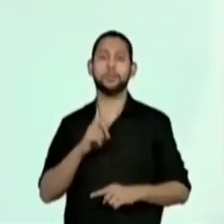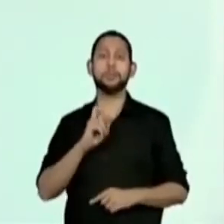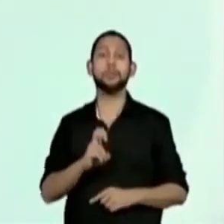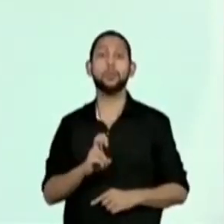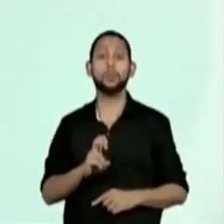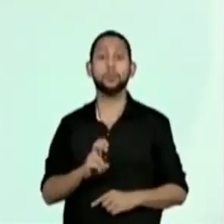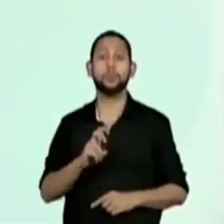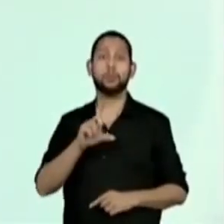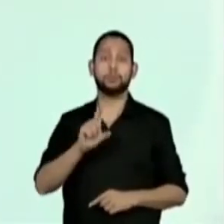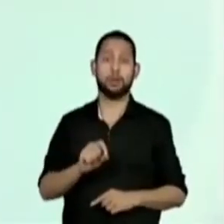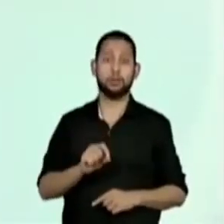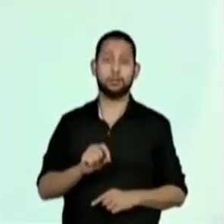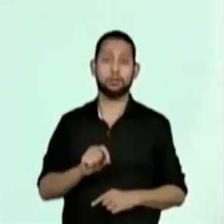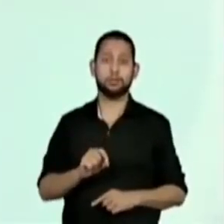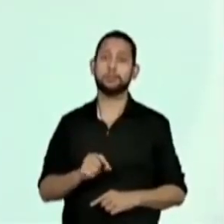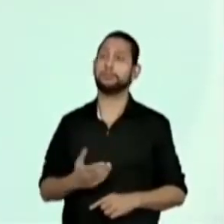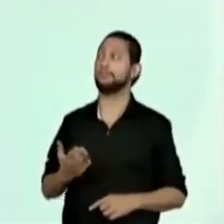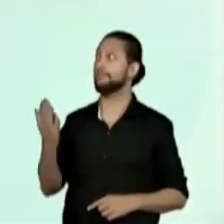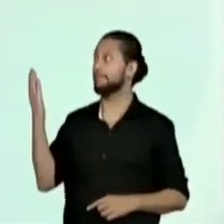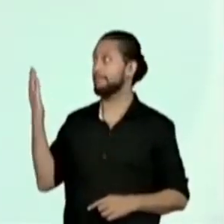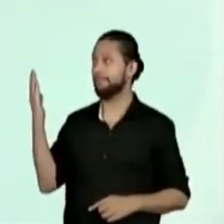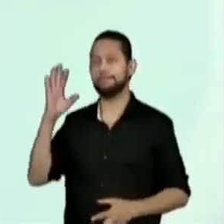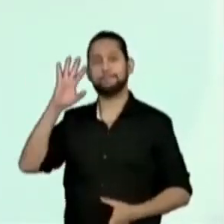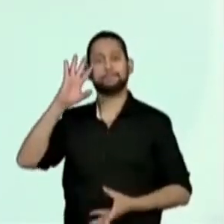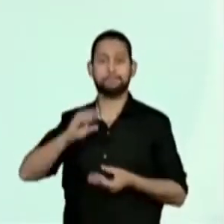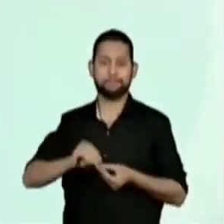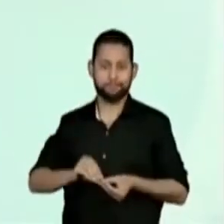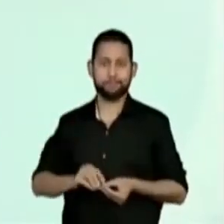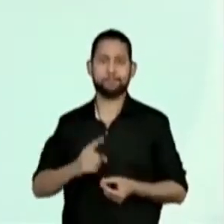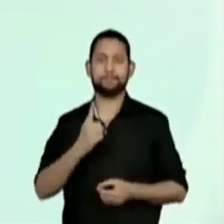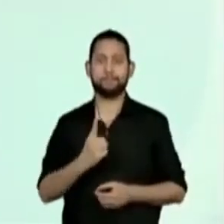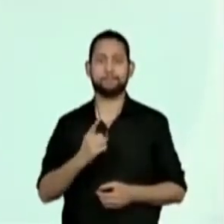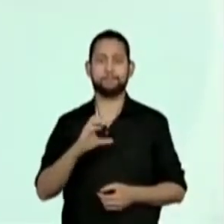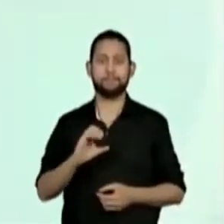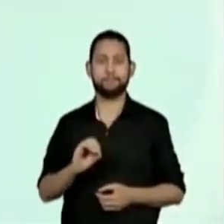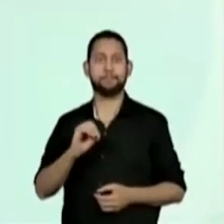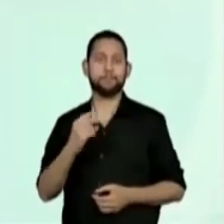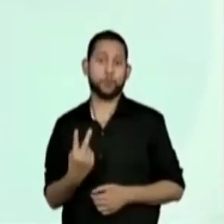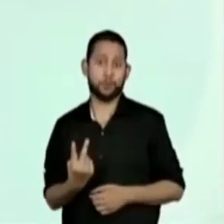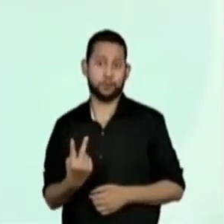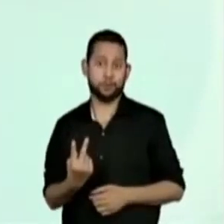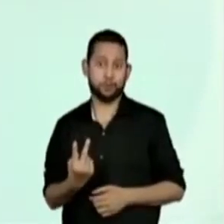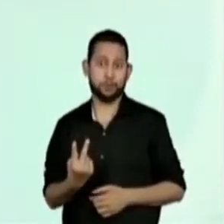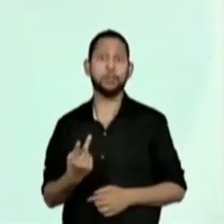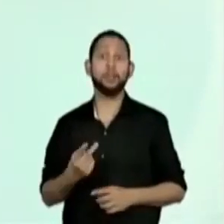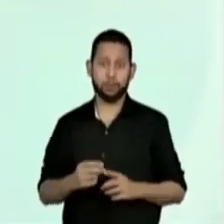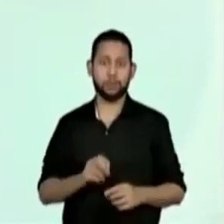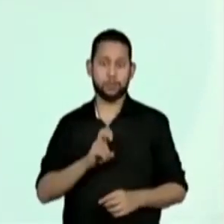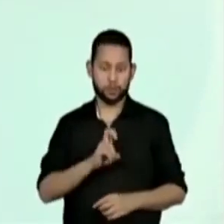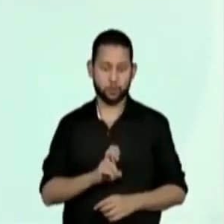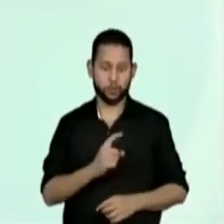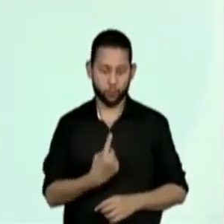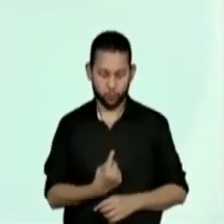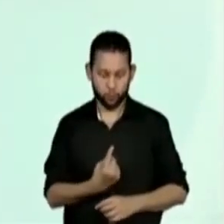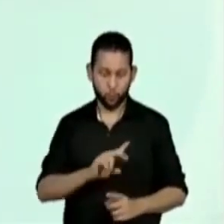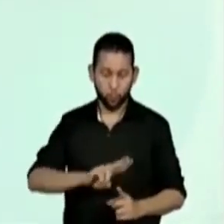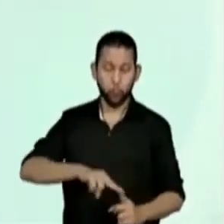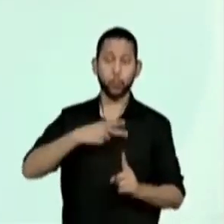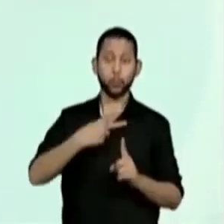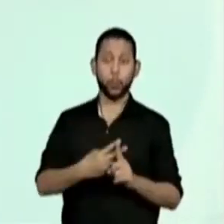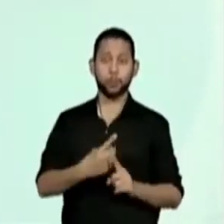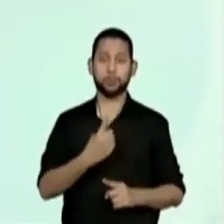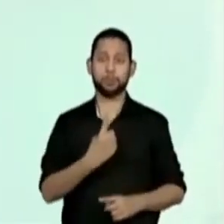E 2 vezes o 5 é igual a 10. Ok, encontrei. 102,